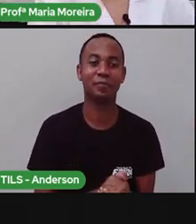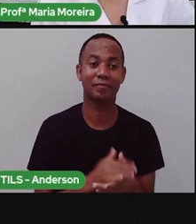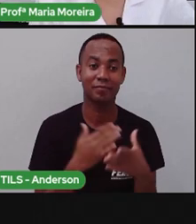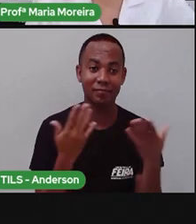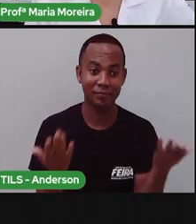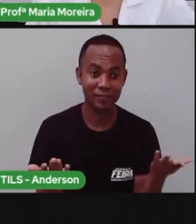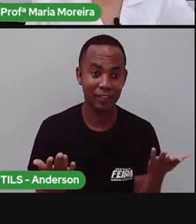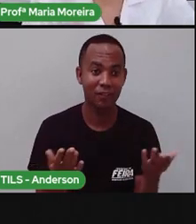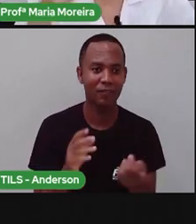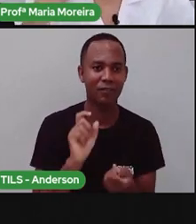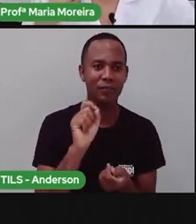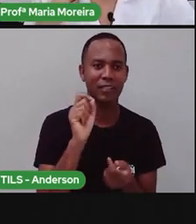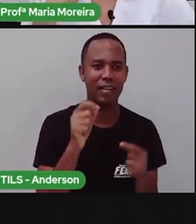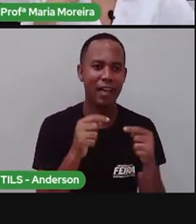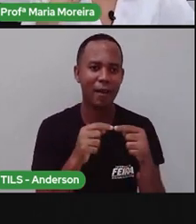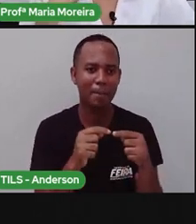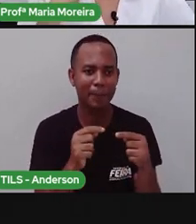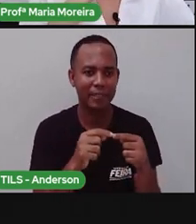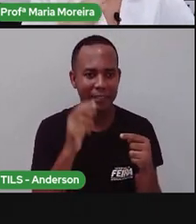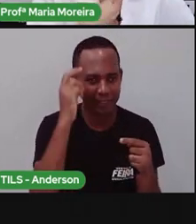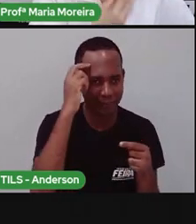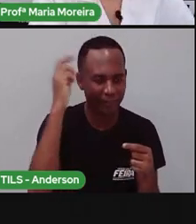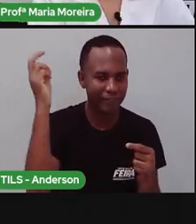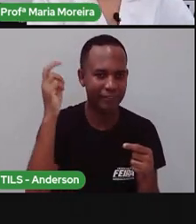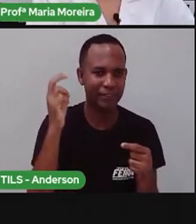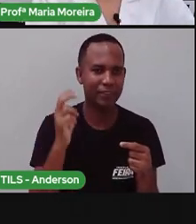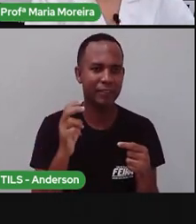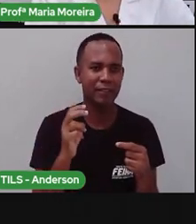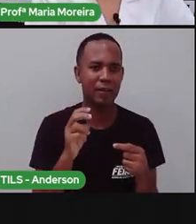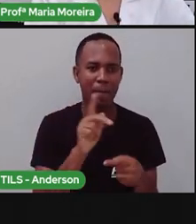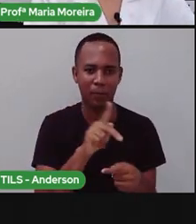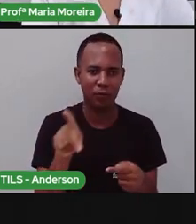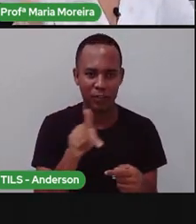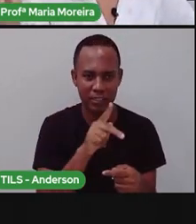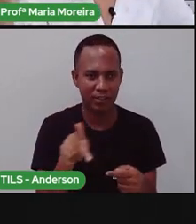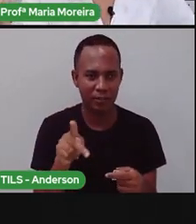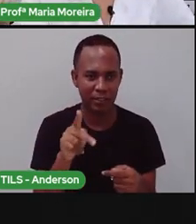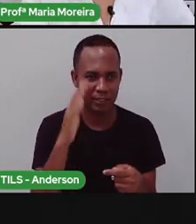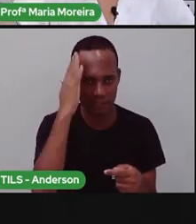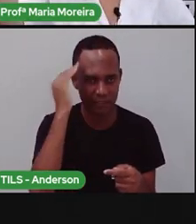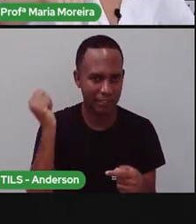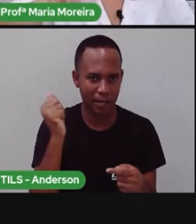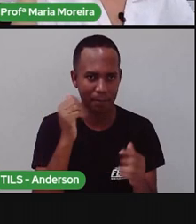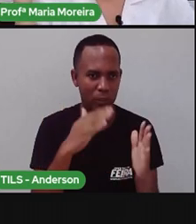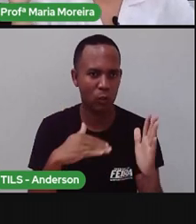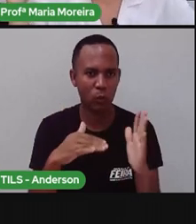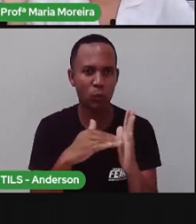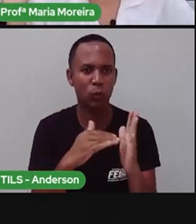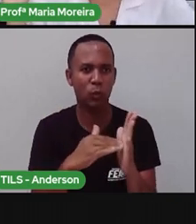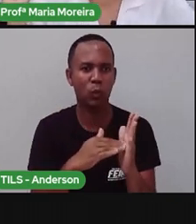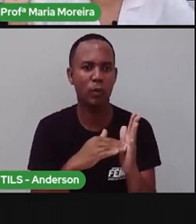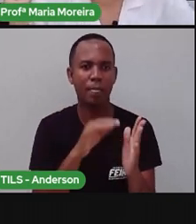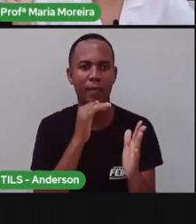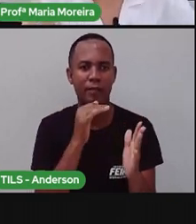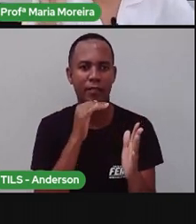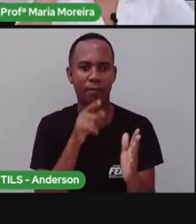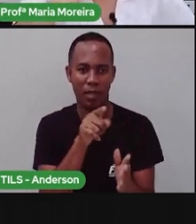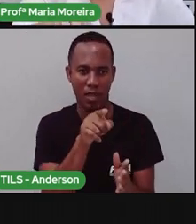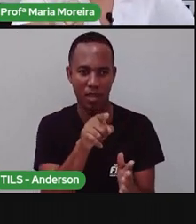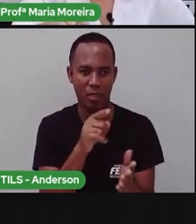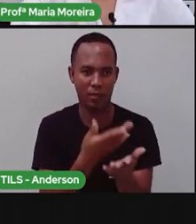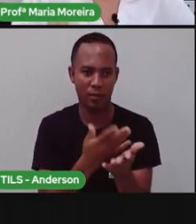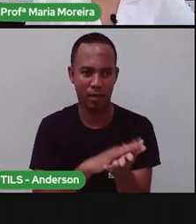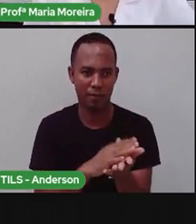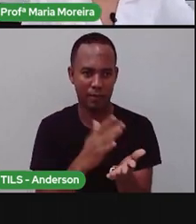Isso é a inteligência. Então, a Pro, ela vai saber algumas coisas, mas só que Anderson sabe outras que a Pro não sabe. E